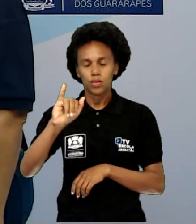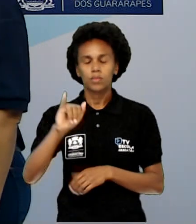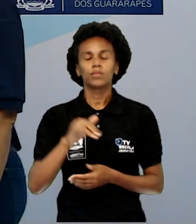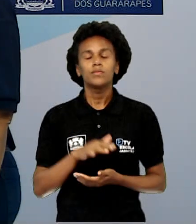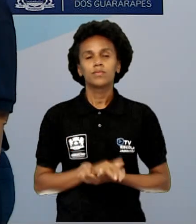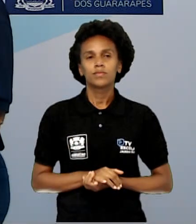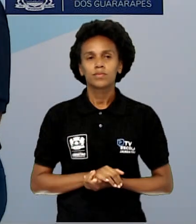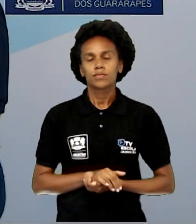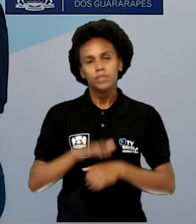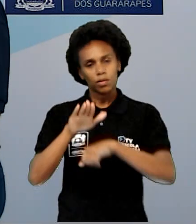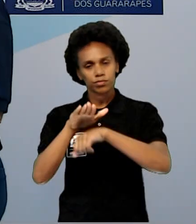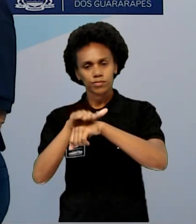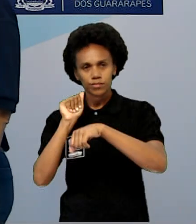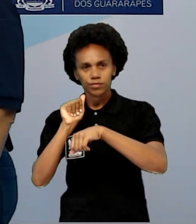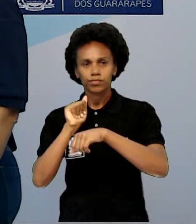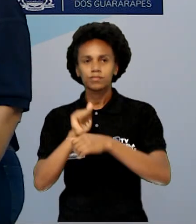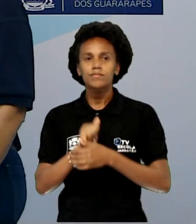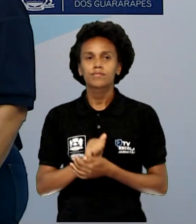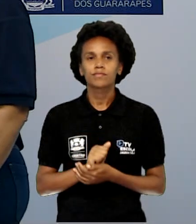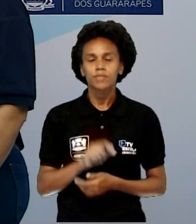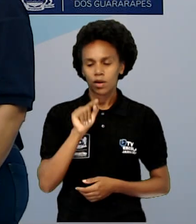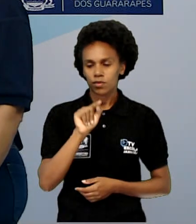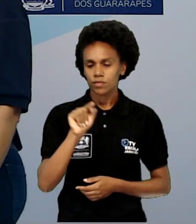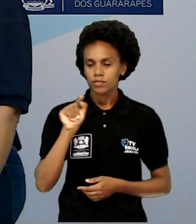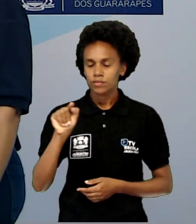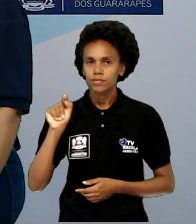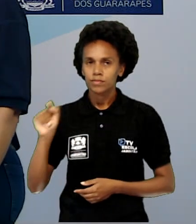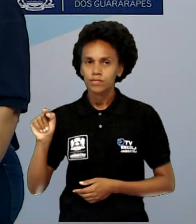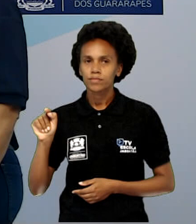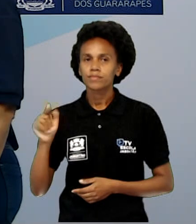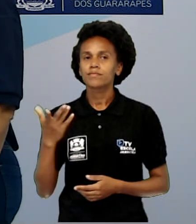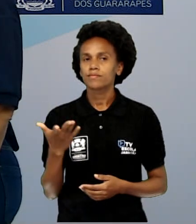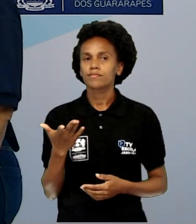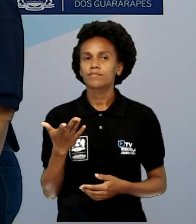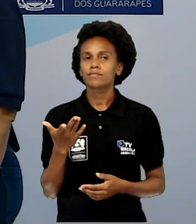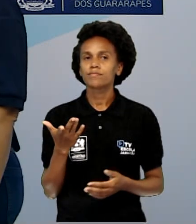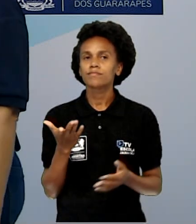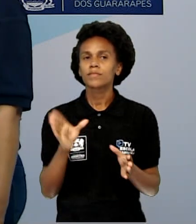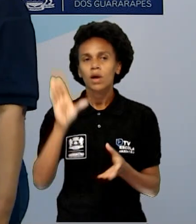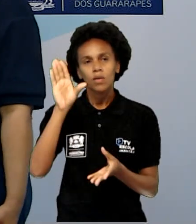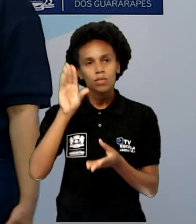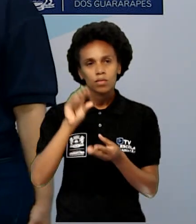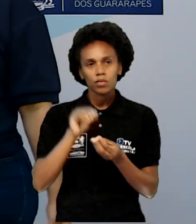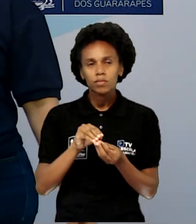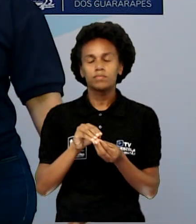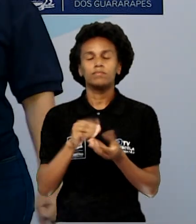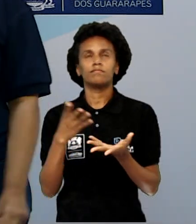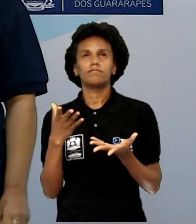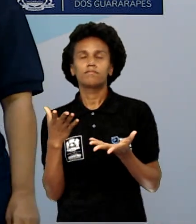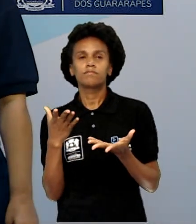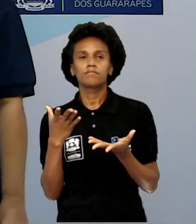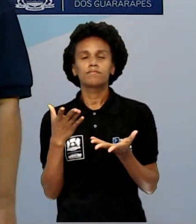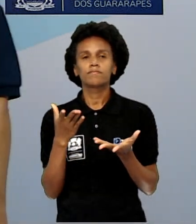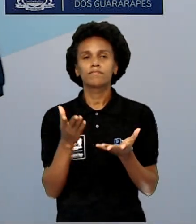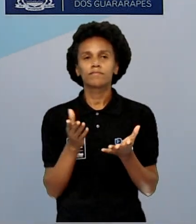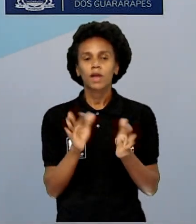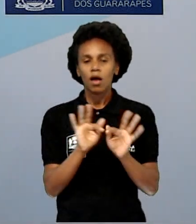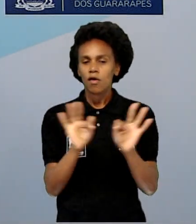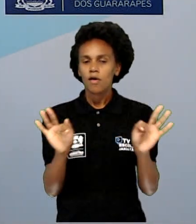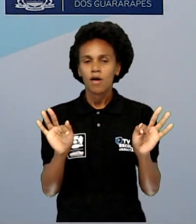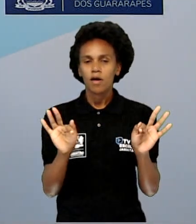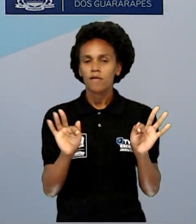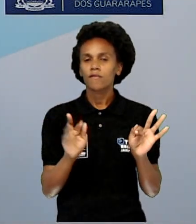Reticências, conclui uma ideia incompleta para levantar uma reflexão. Quando vocês eram crianças. Então, assim, faz uma